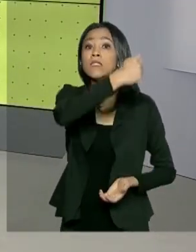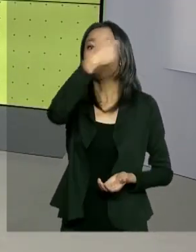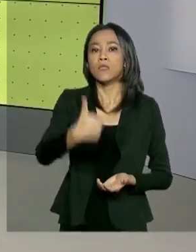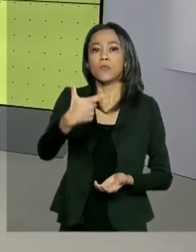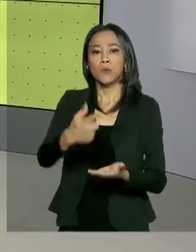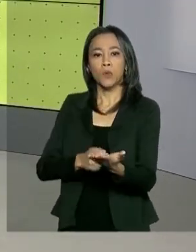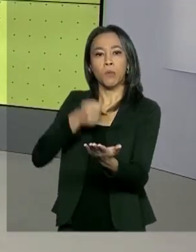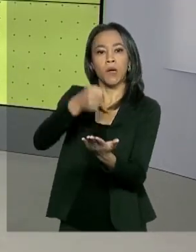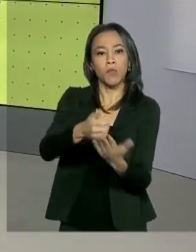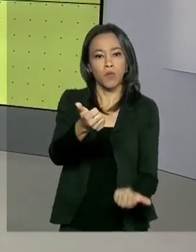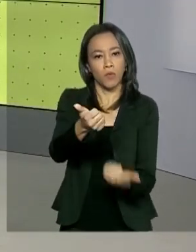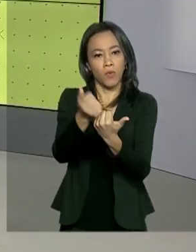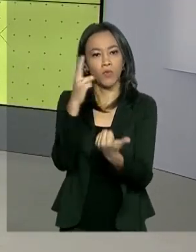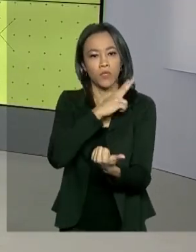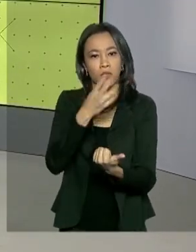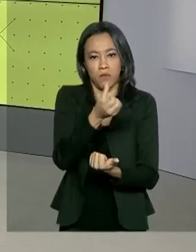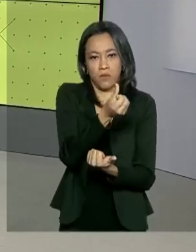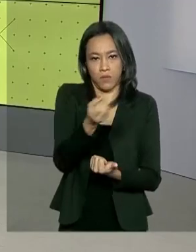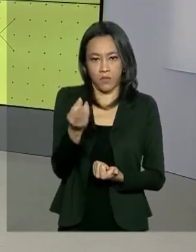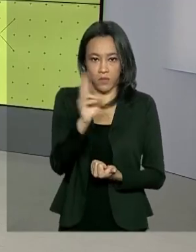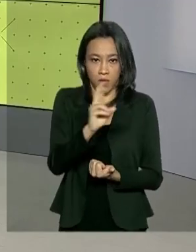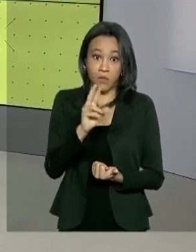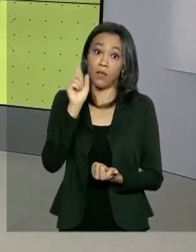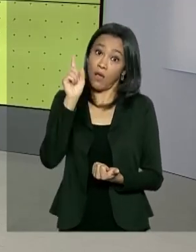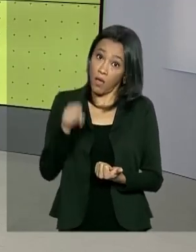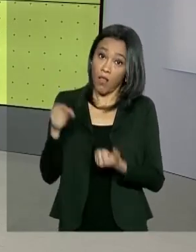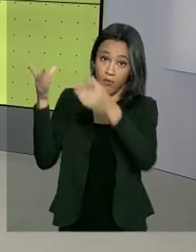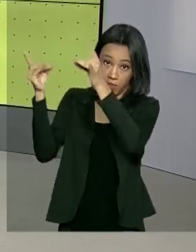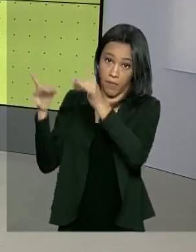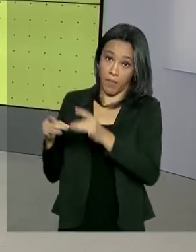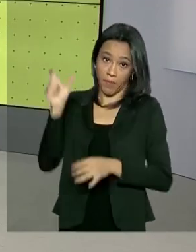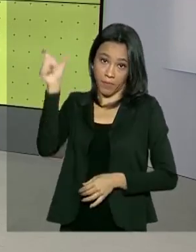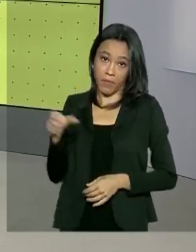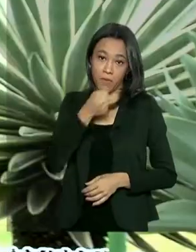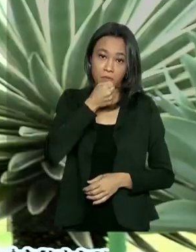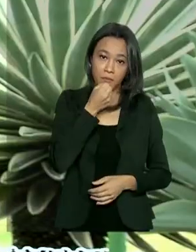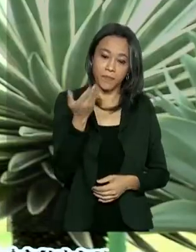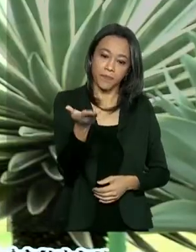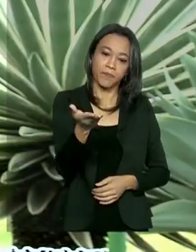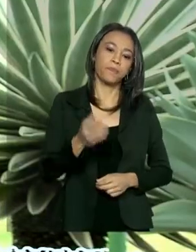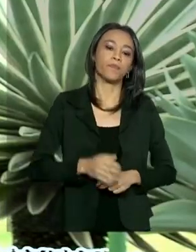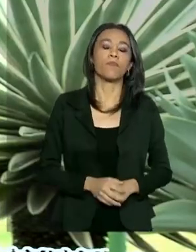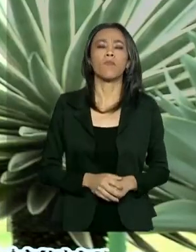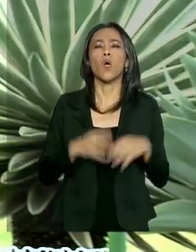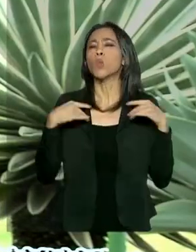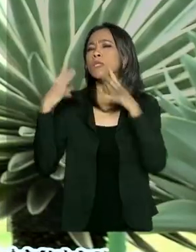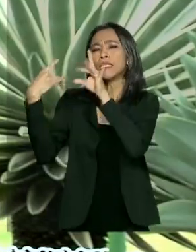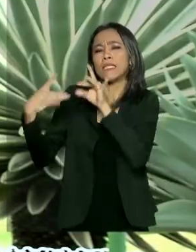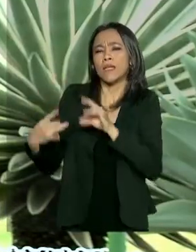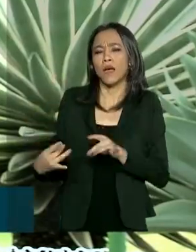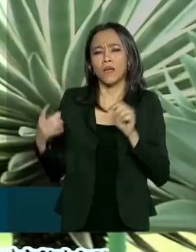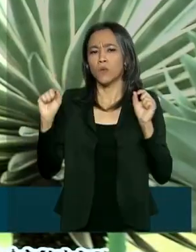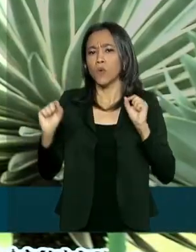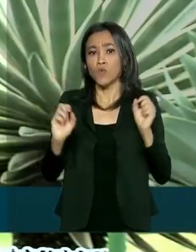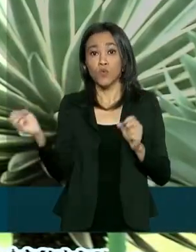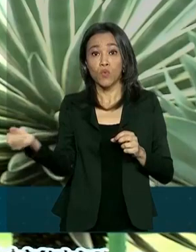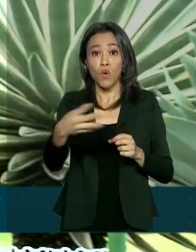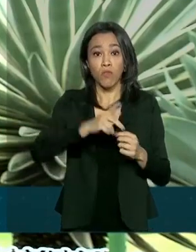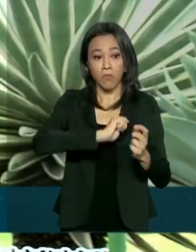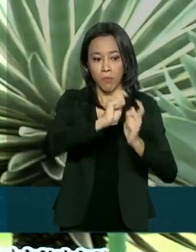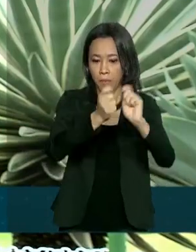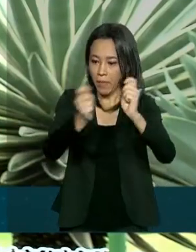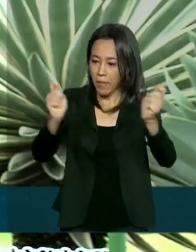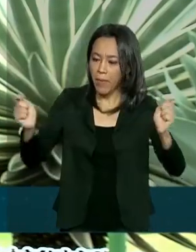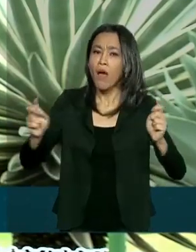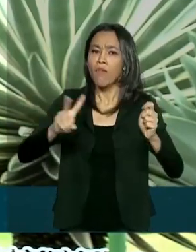emergencial de R 600. Selma Dias tem os detalhes. Os detalhes sobre os novos pagamentos vão